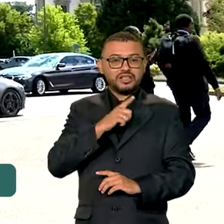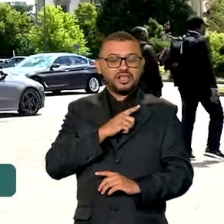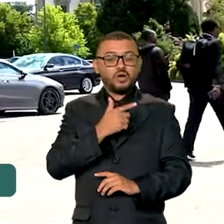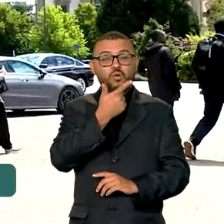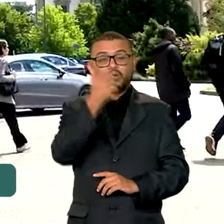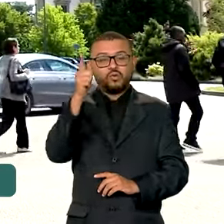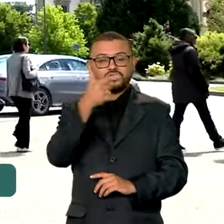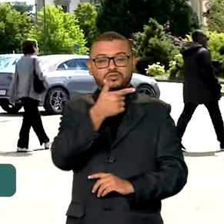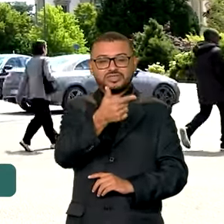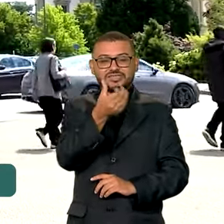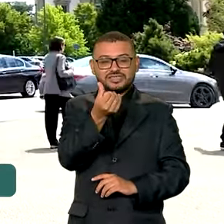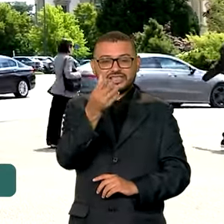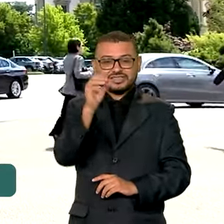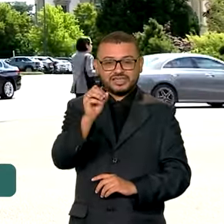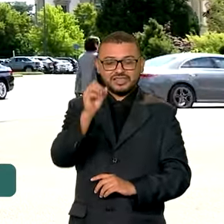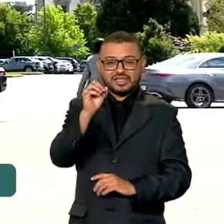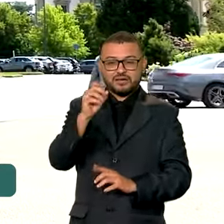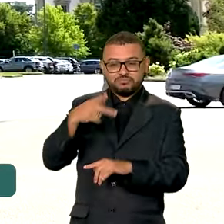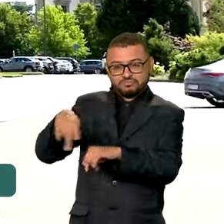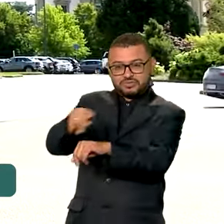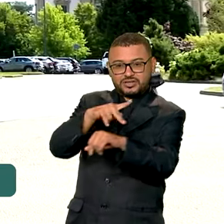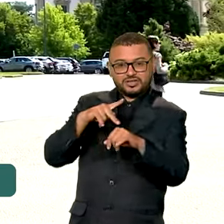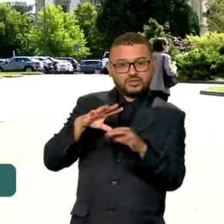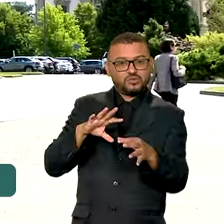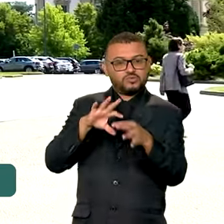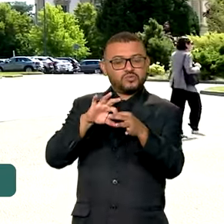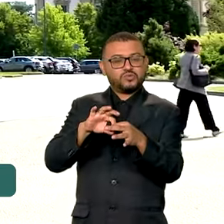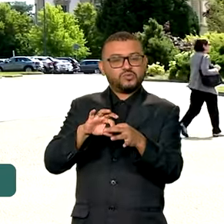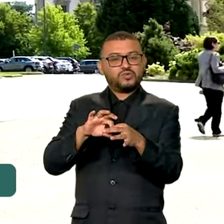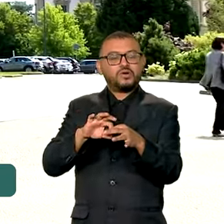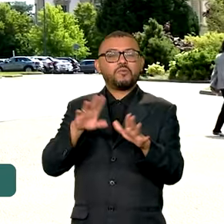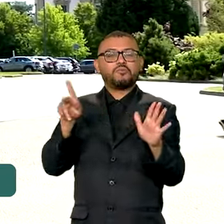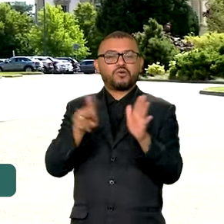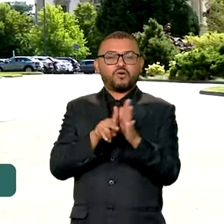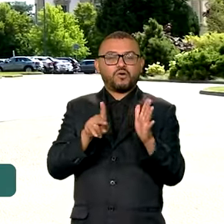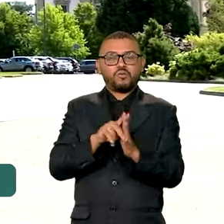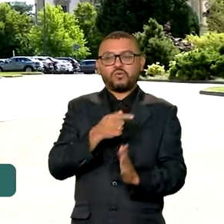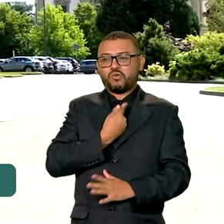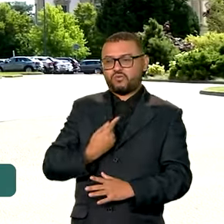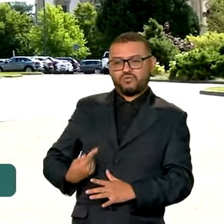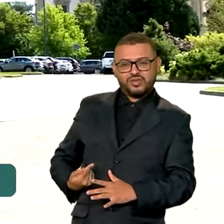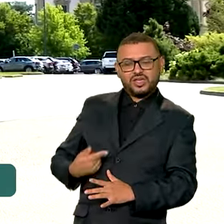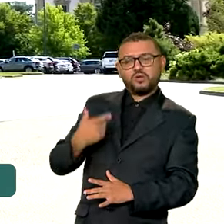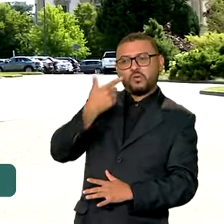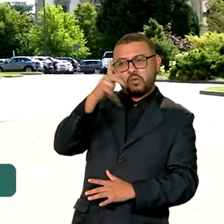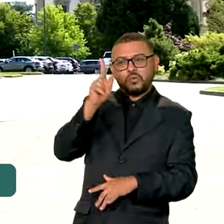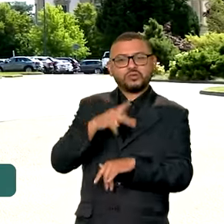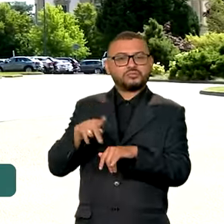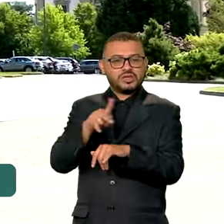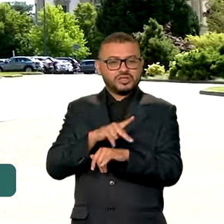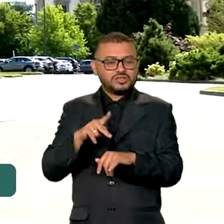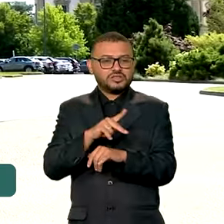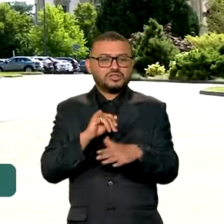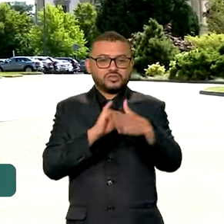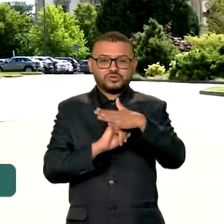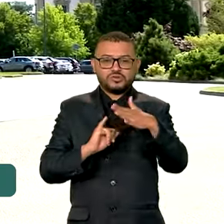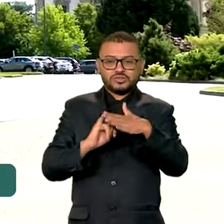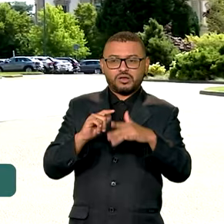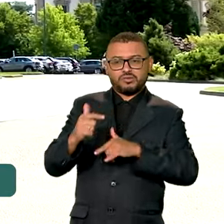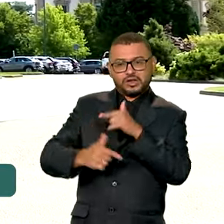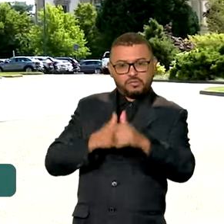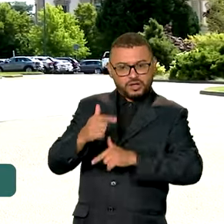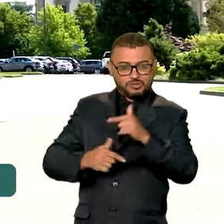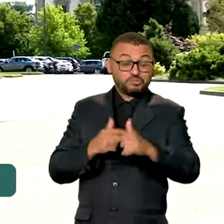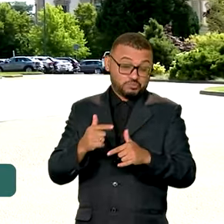membros fazem parte dessa coalizão global, incluindo governos de outros países, organizações de trabalhadores,